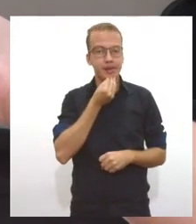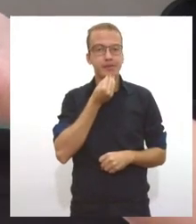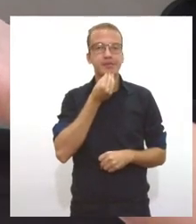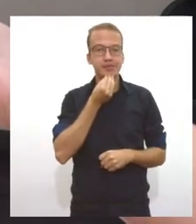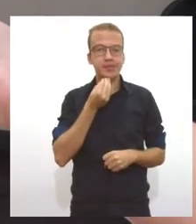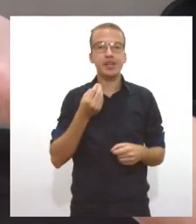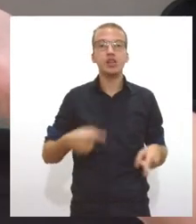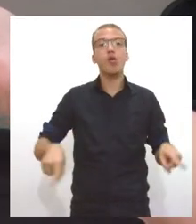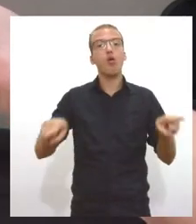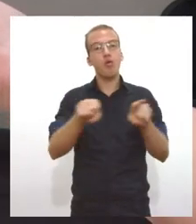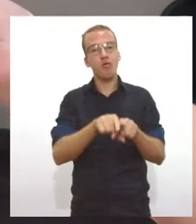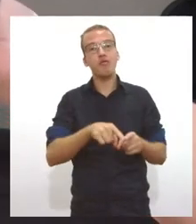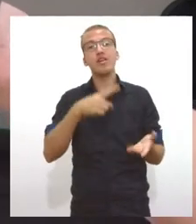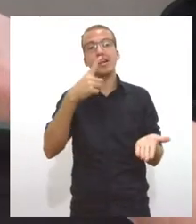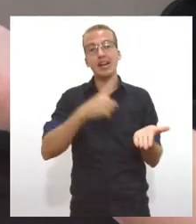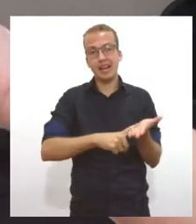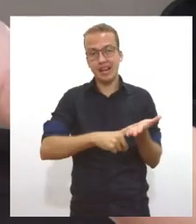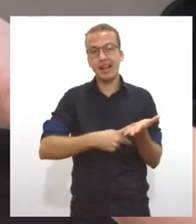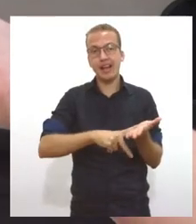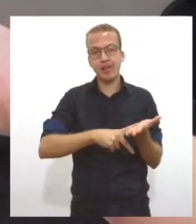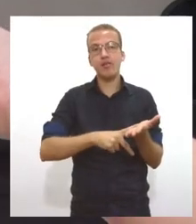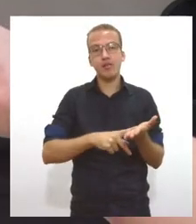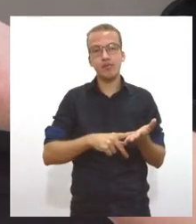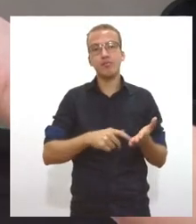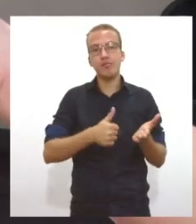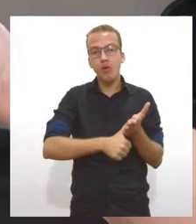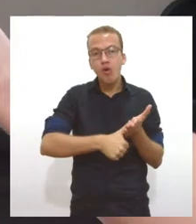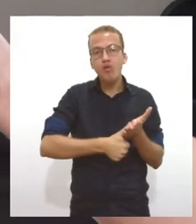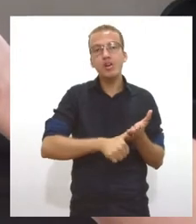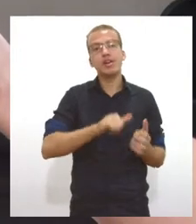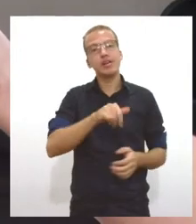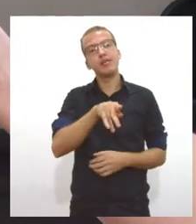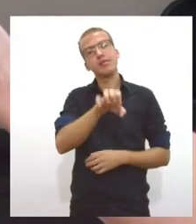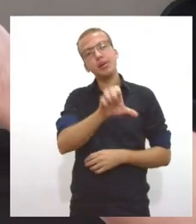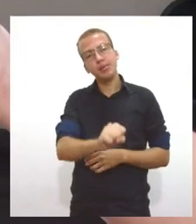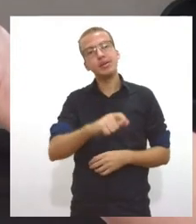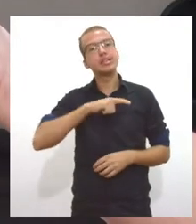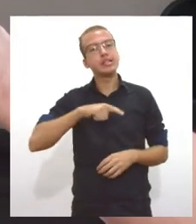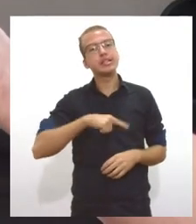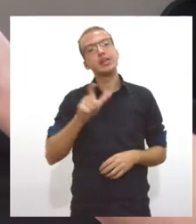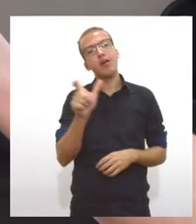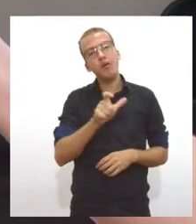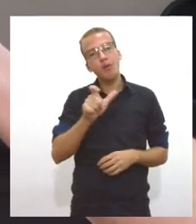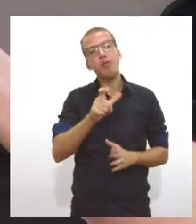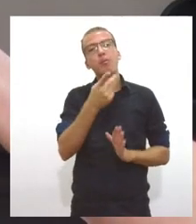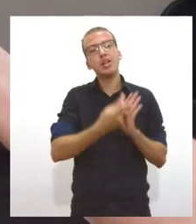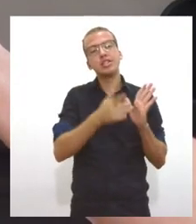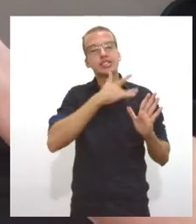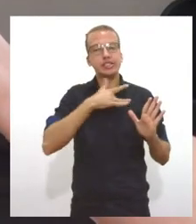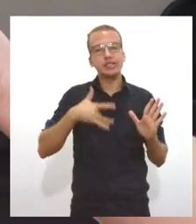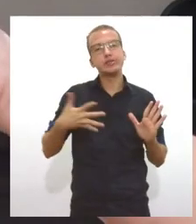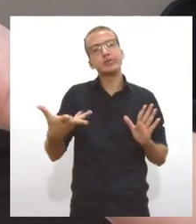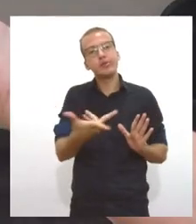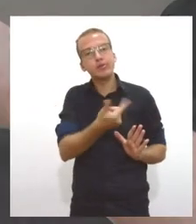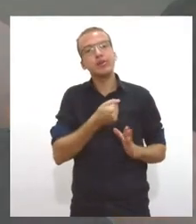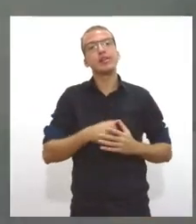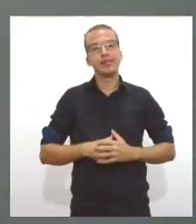de saúde eficiente, de boa qualidade e principalmente dentro das suas possibilidades hoje de pagamento.